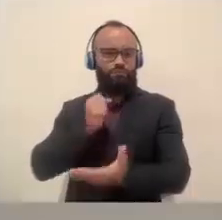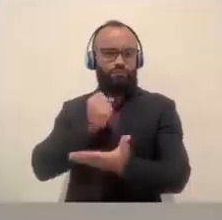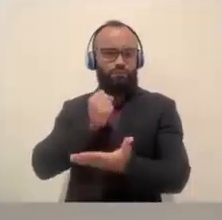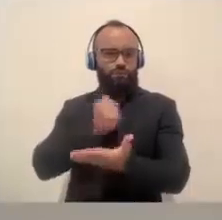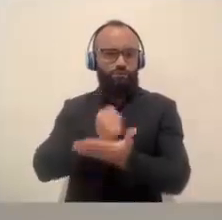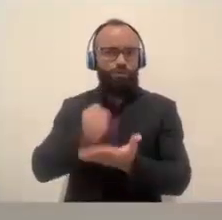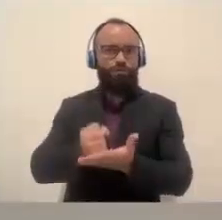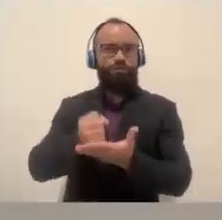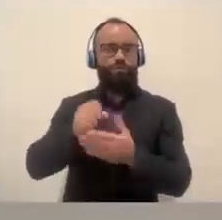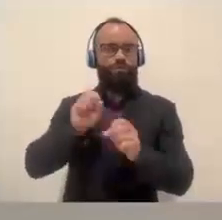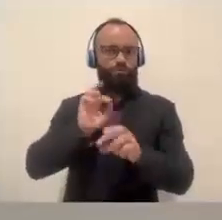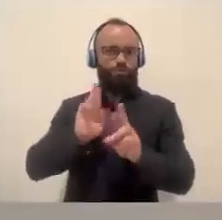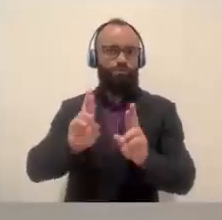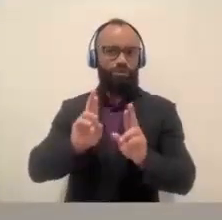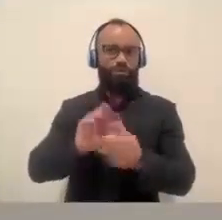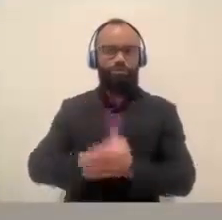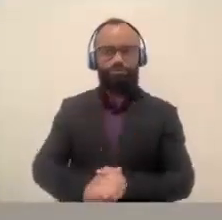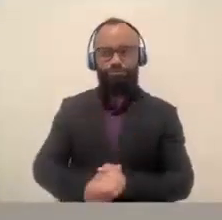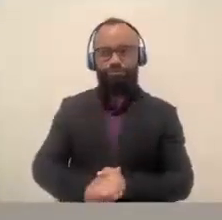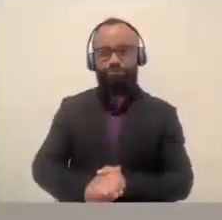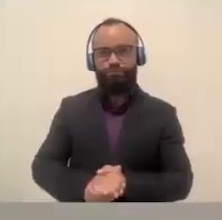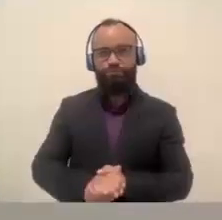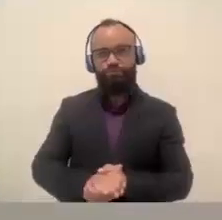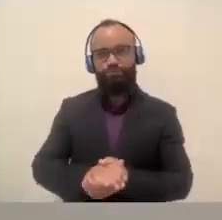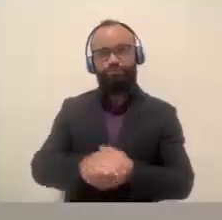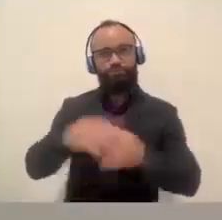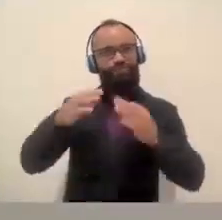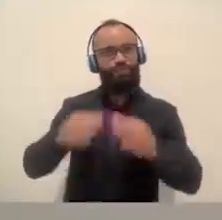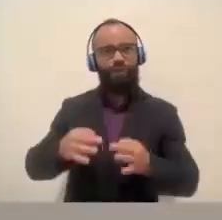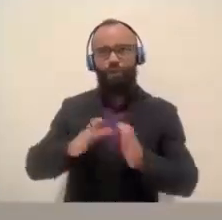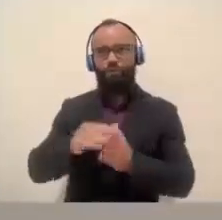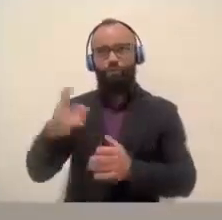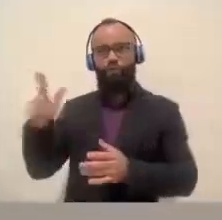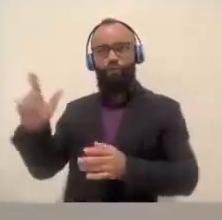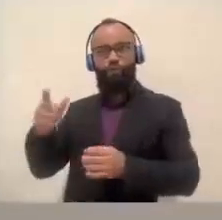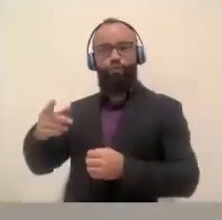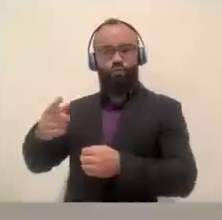vereador. A Casam terá uma outra postura com os municípios? Com certeza. Vereador Wande.